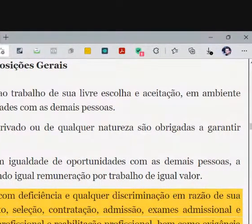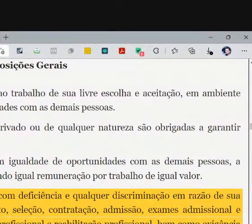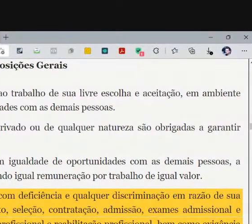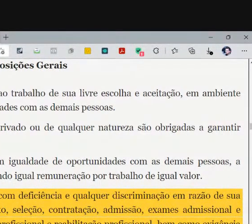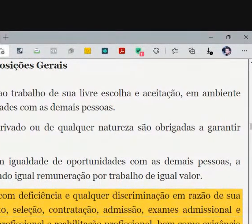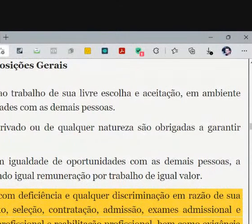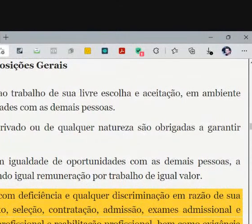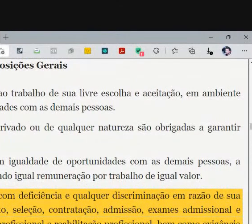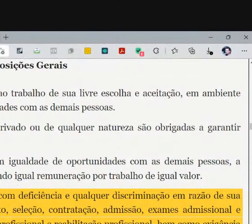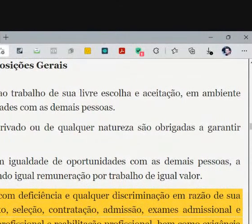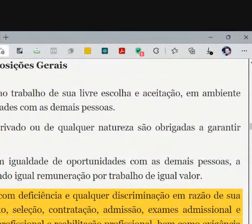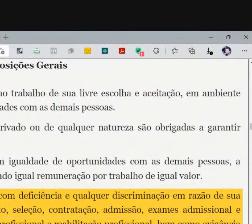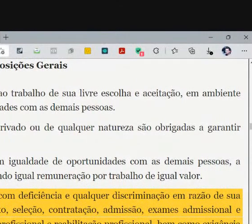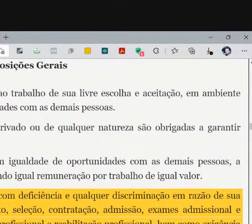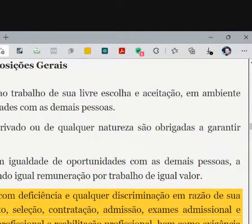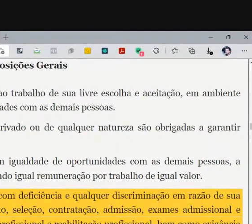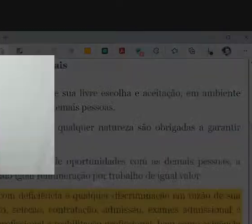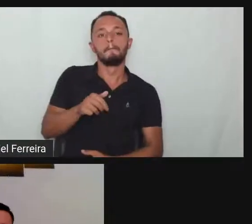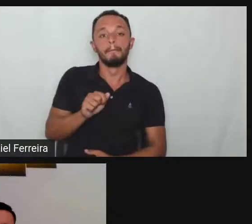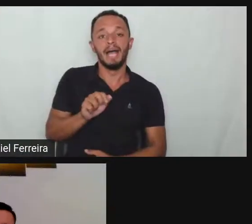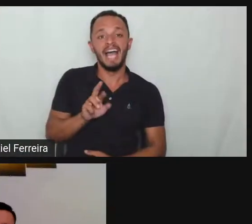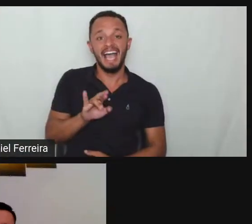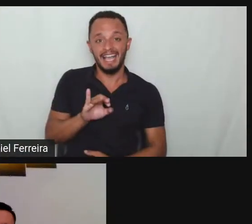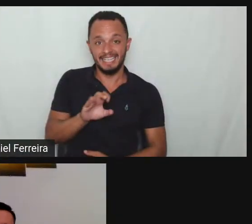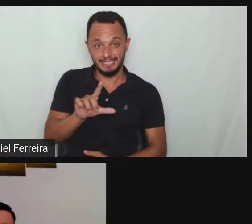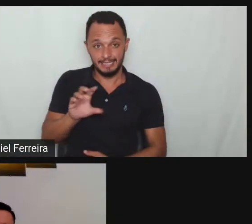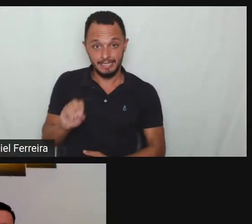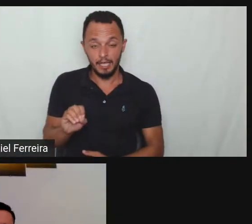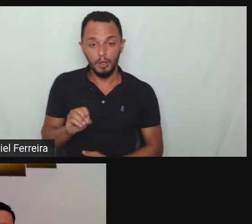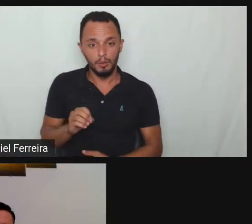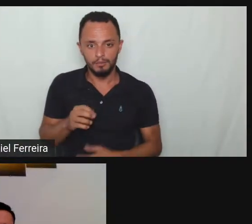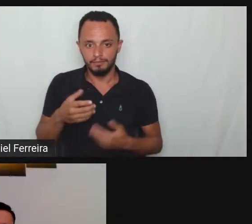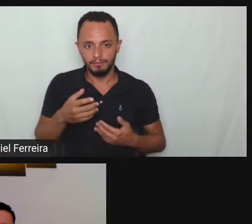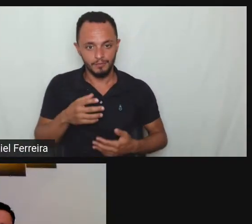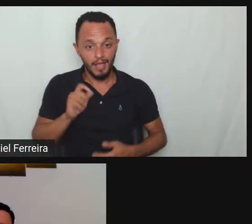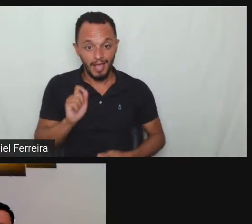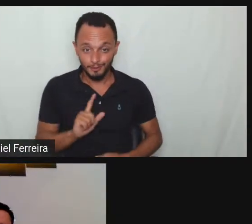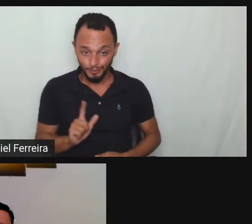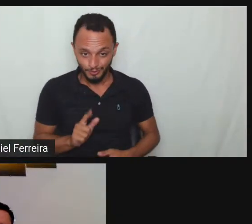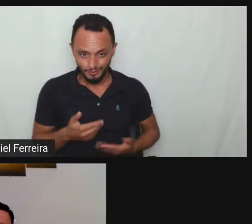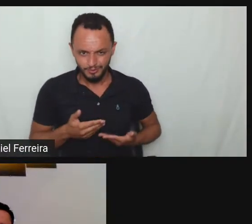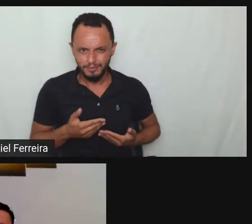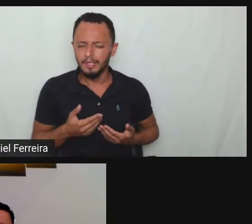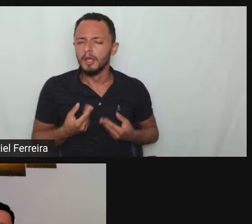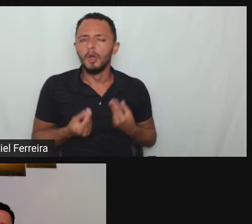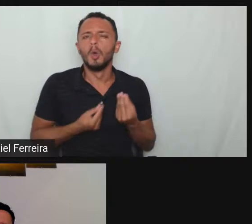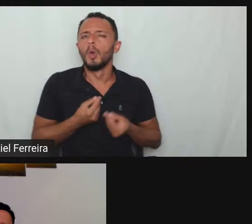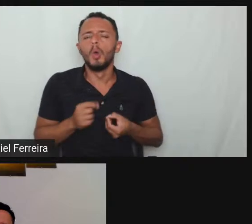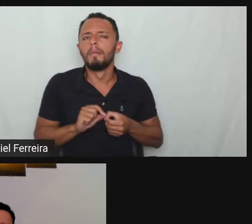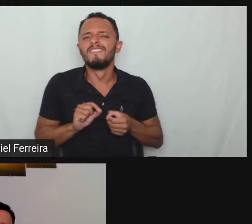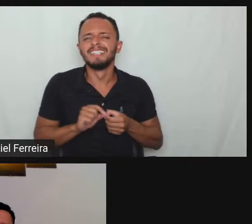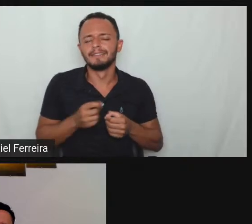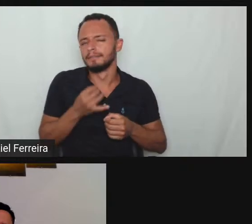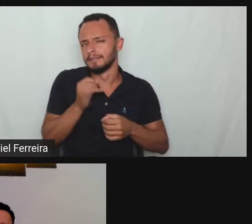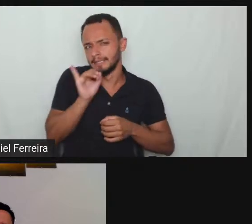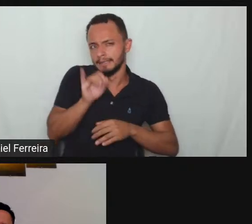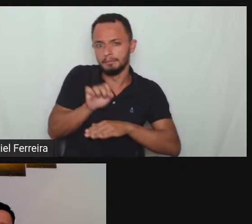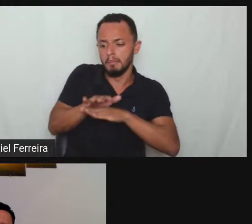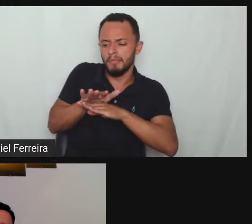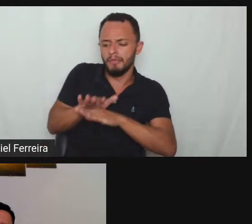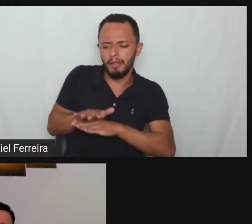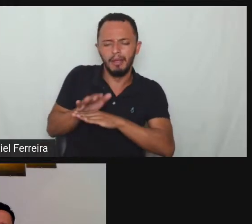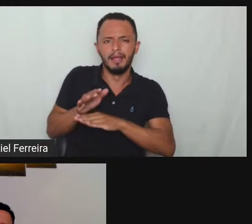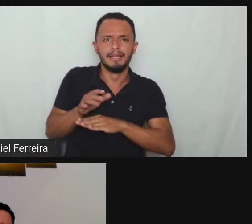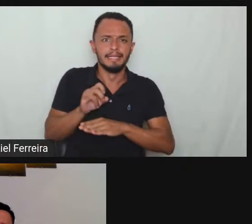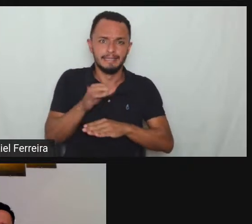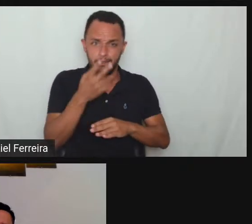pergunta que a gente tem aqui é comum e o que fazer né diante desse tipo de situação discriminação em entrevista